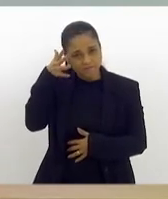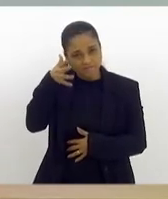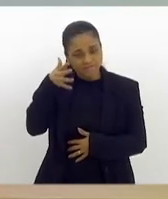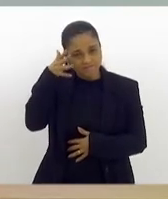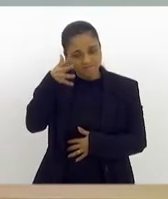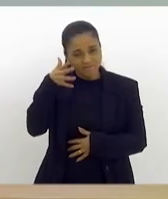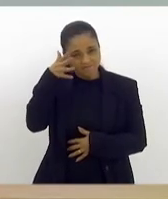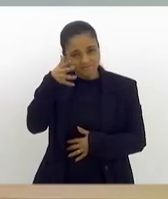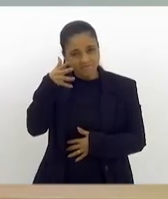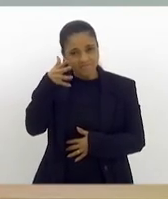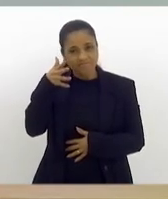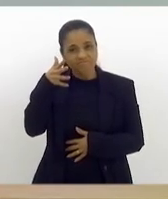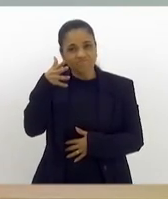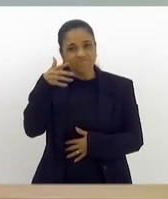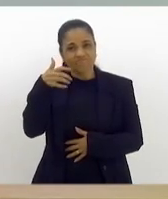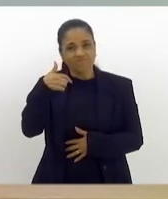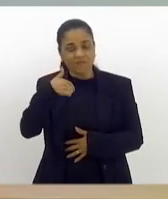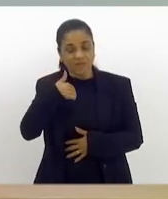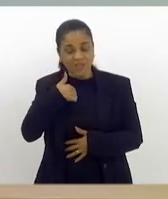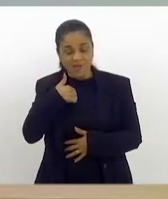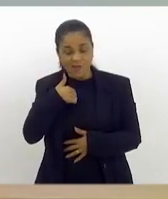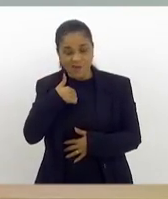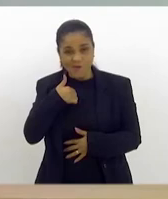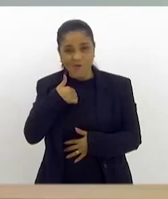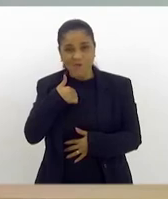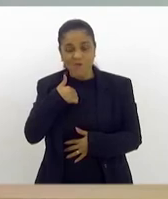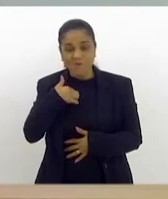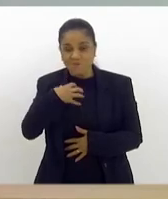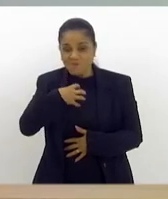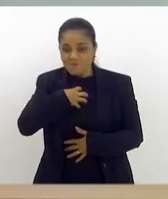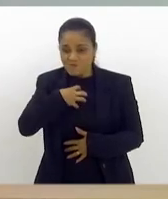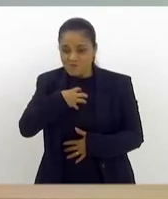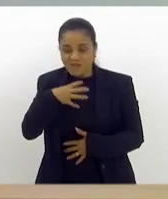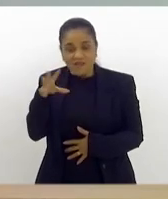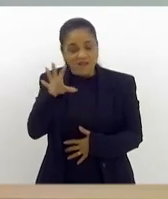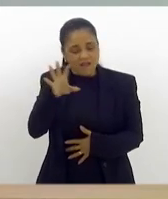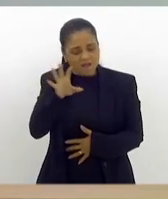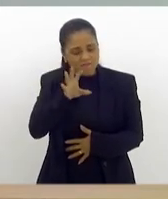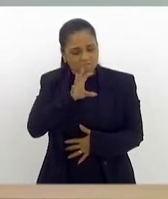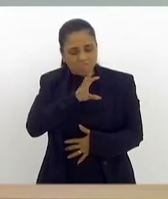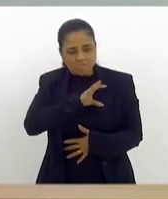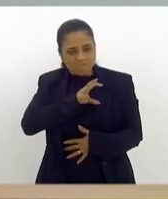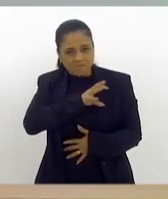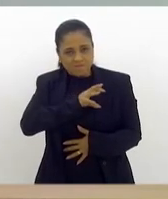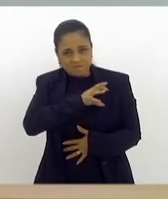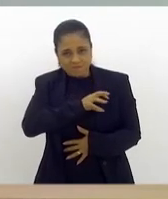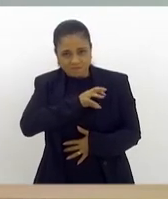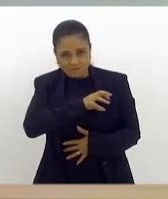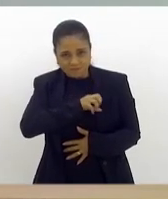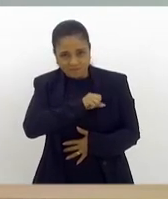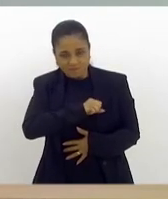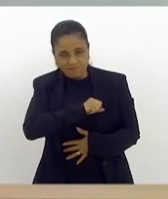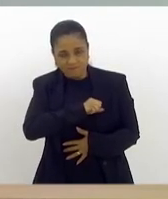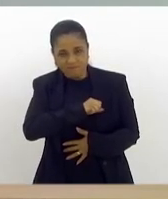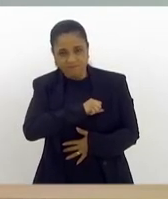estou me apaixonando por esta causa